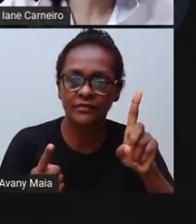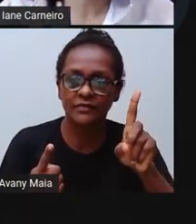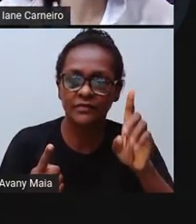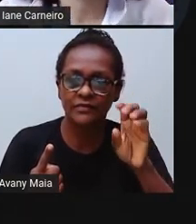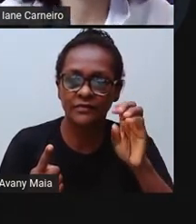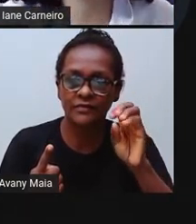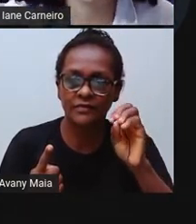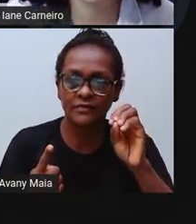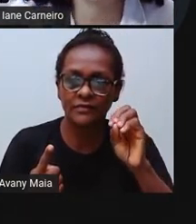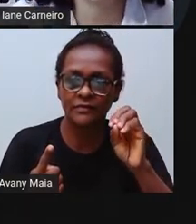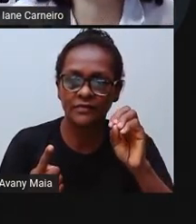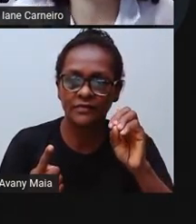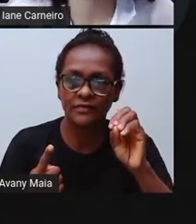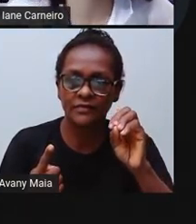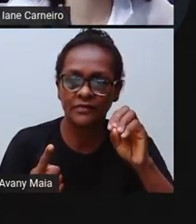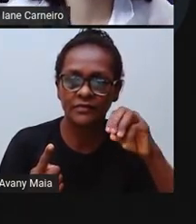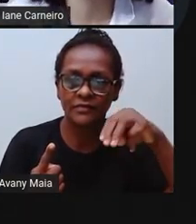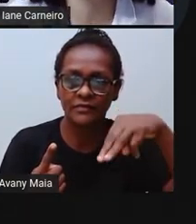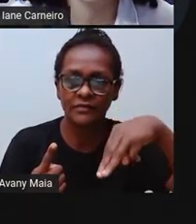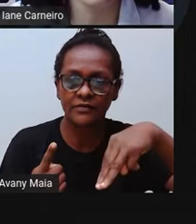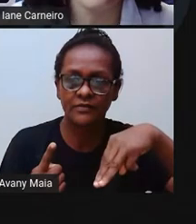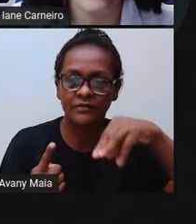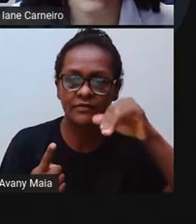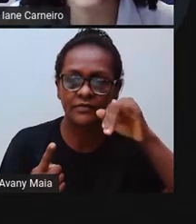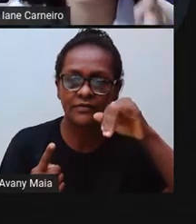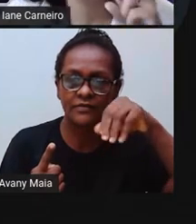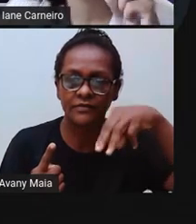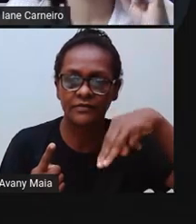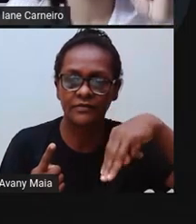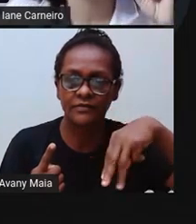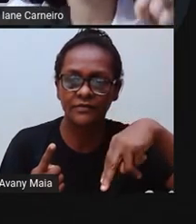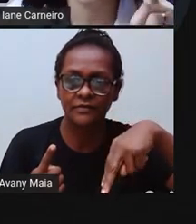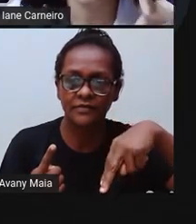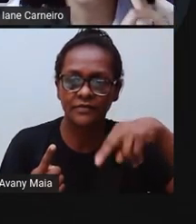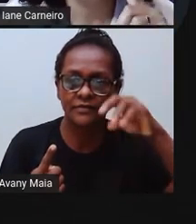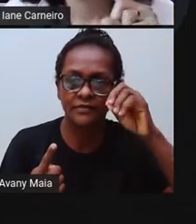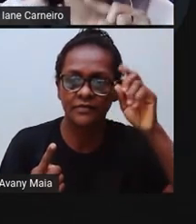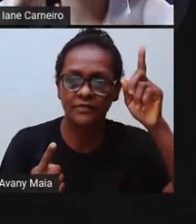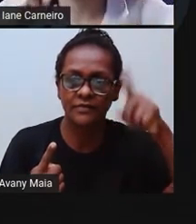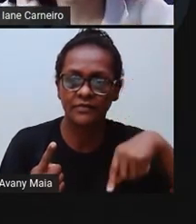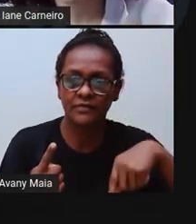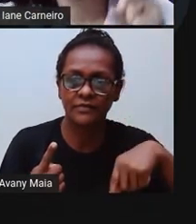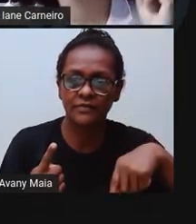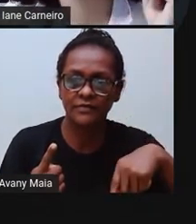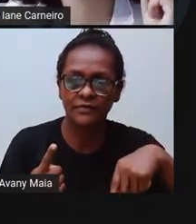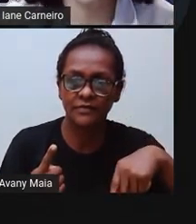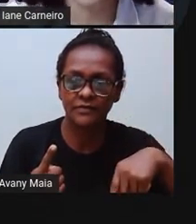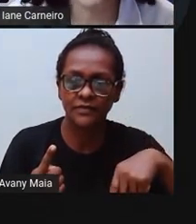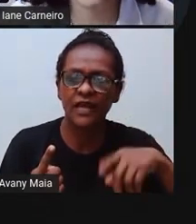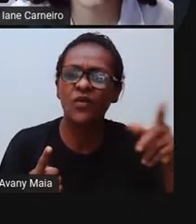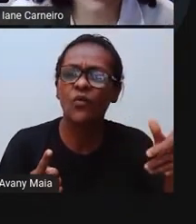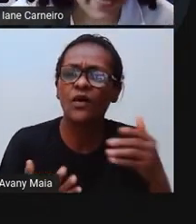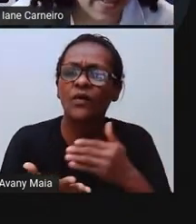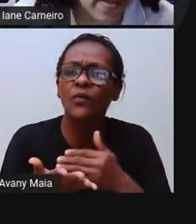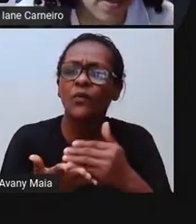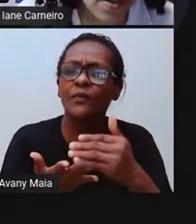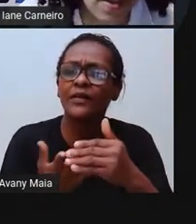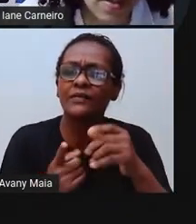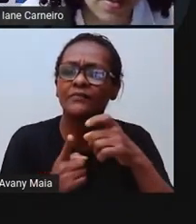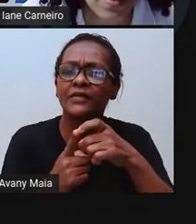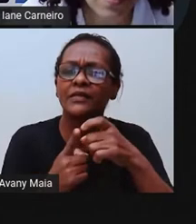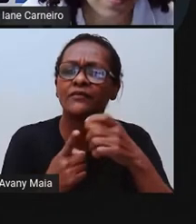Com que letra será que começa a palavra Dominó? Olha aí. Do-mi-nó. Vamos escrever?